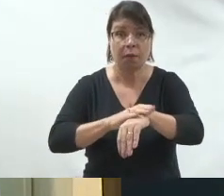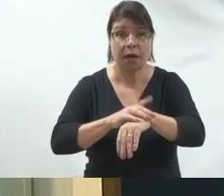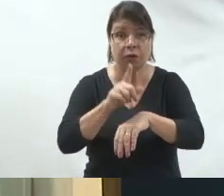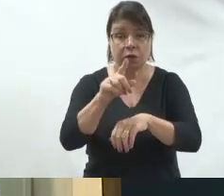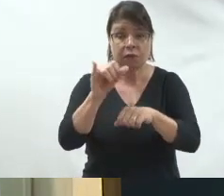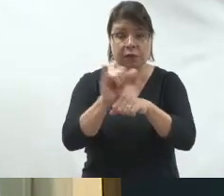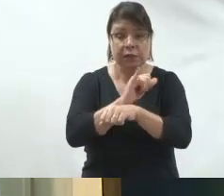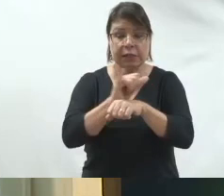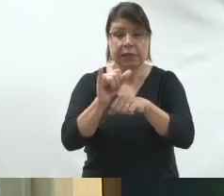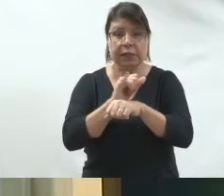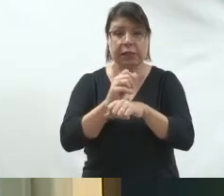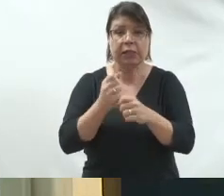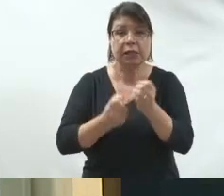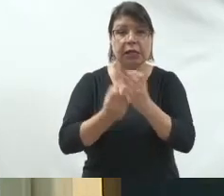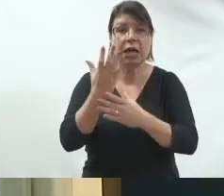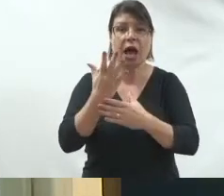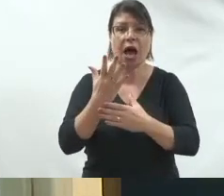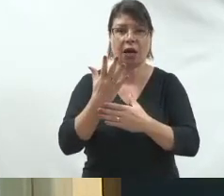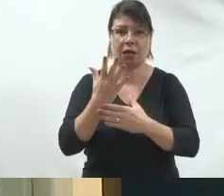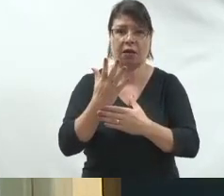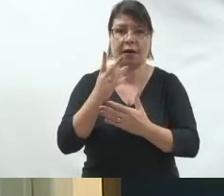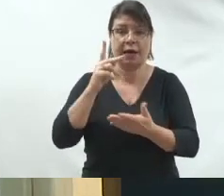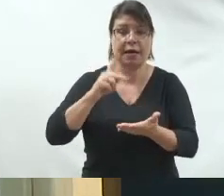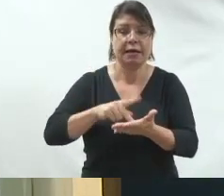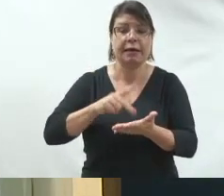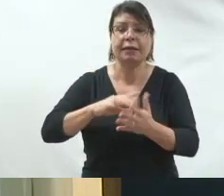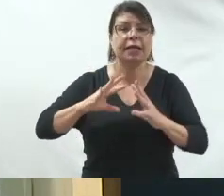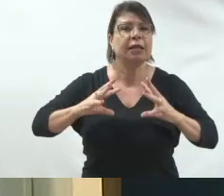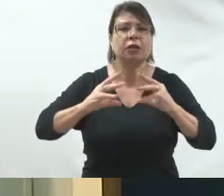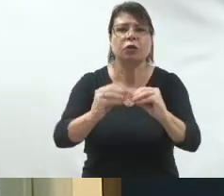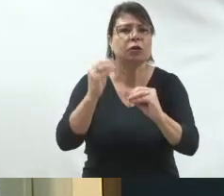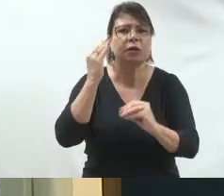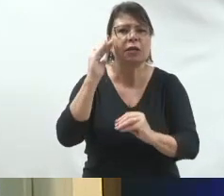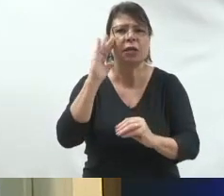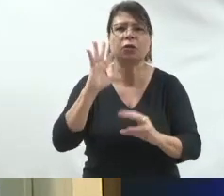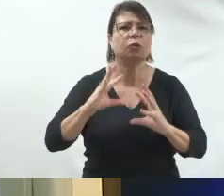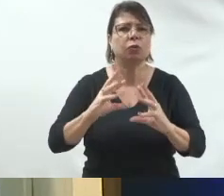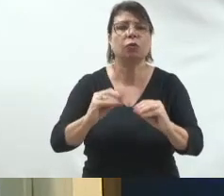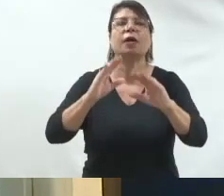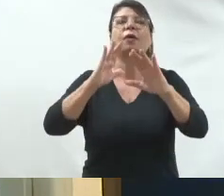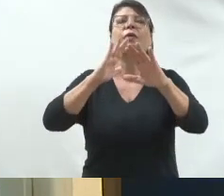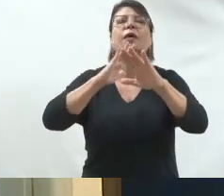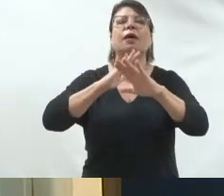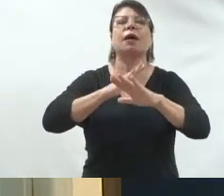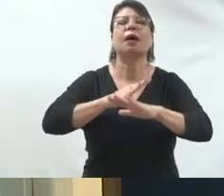efetividade. Você precisa ter efetividade dentro da sua campanha. Então, calma.